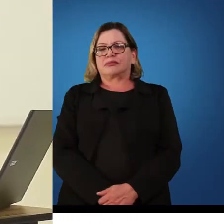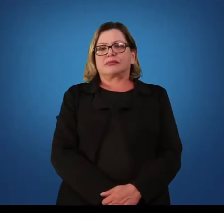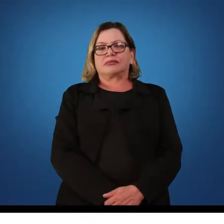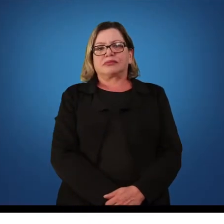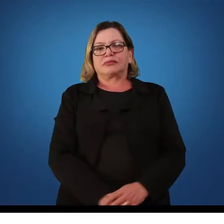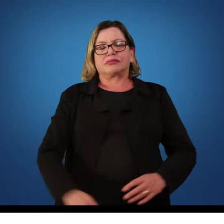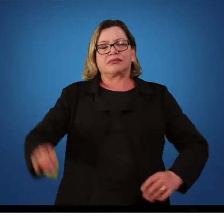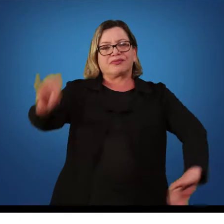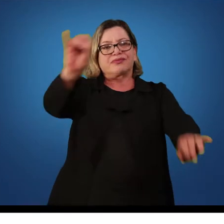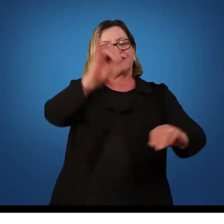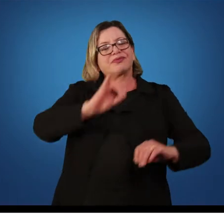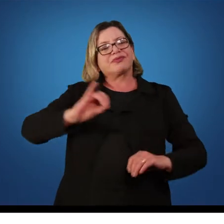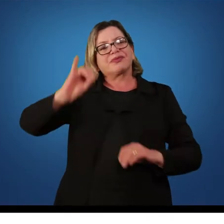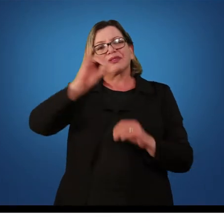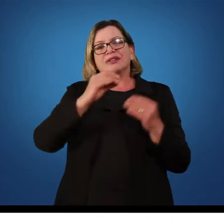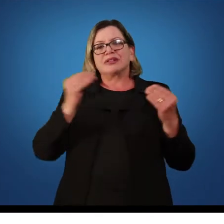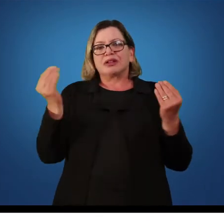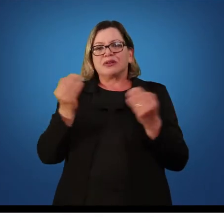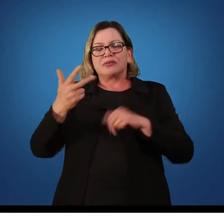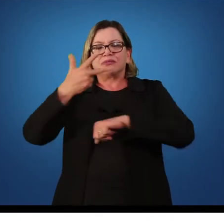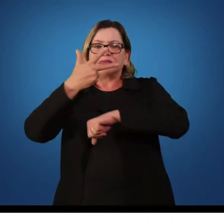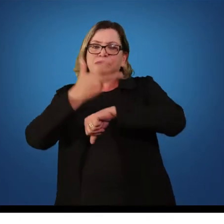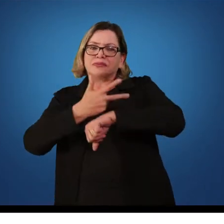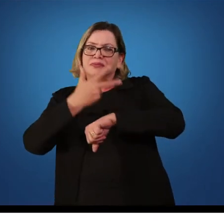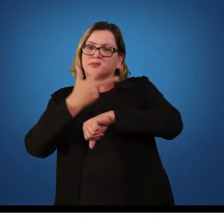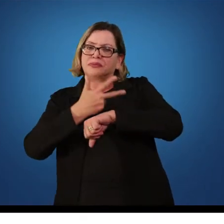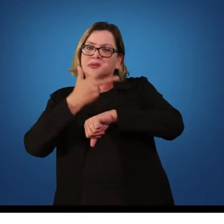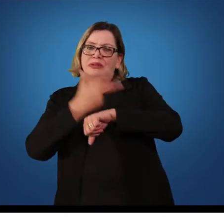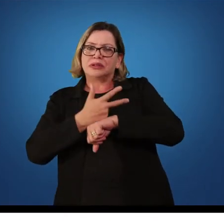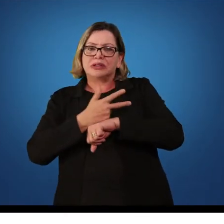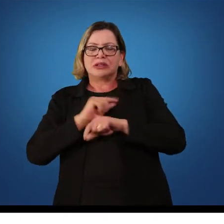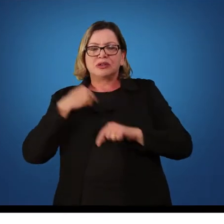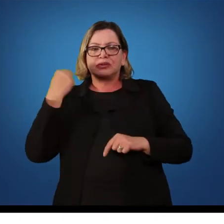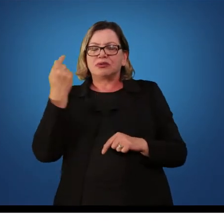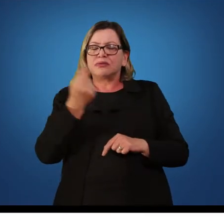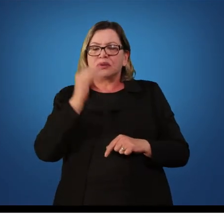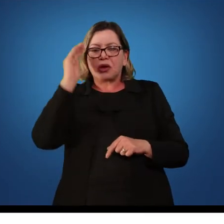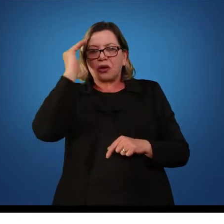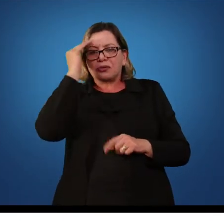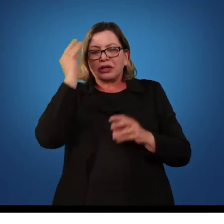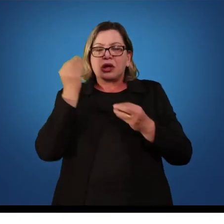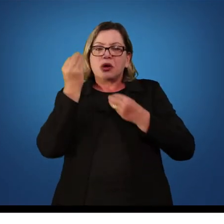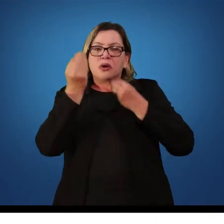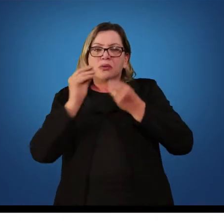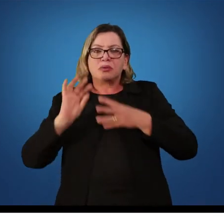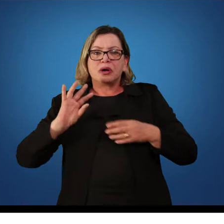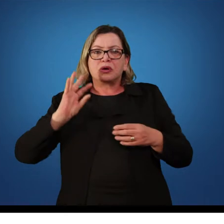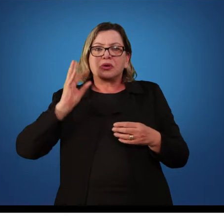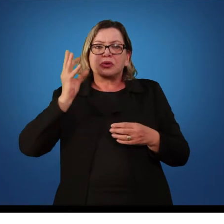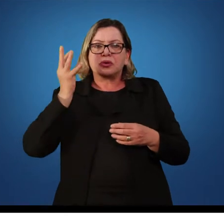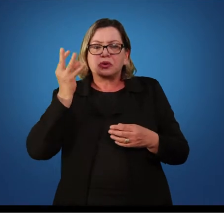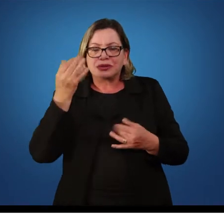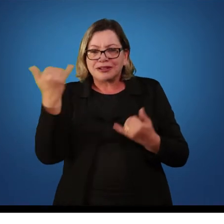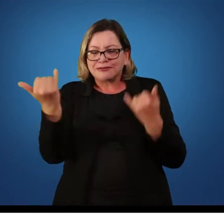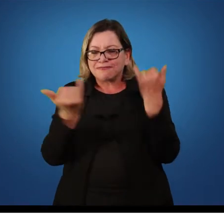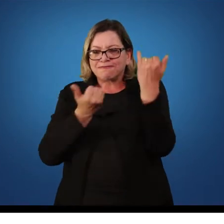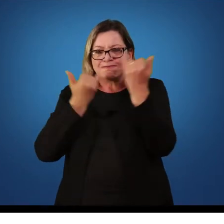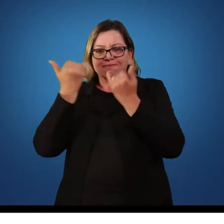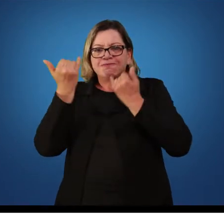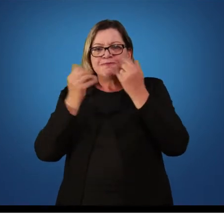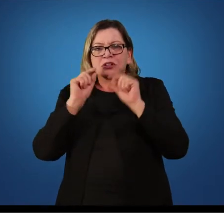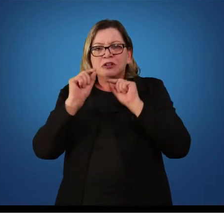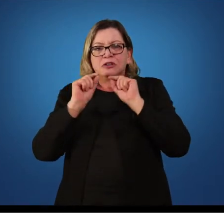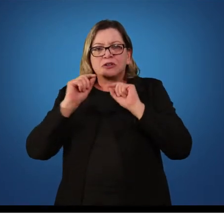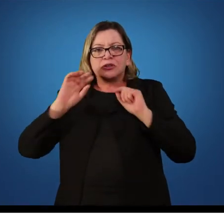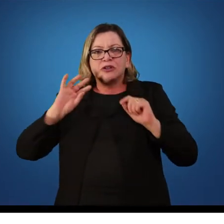Olá pessoal, nesse vídeo vamos compreender como se dá o processamento de informações e